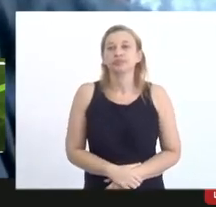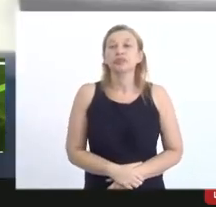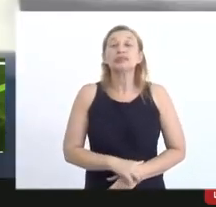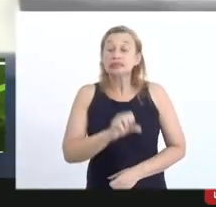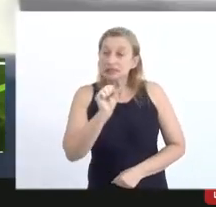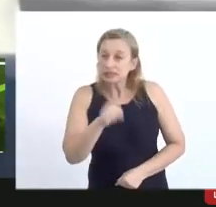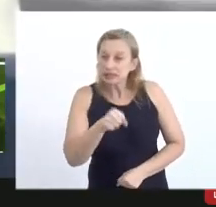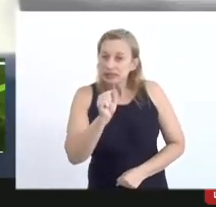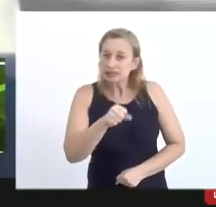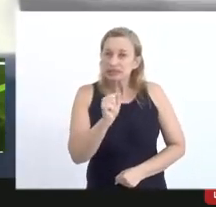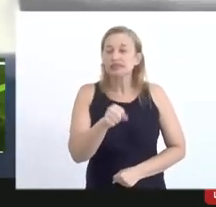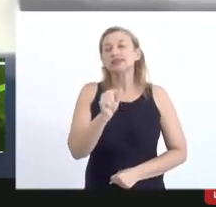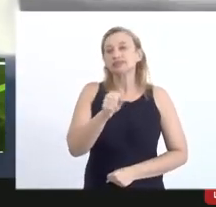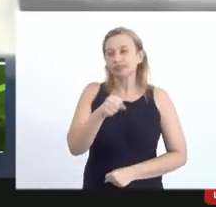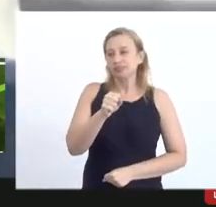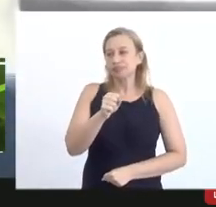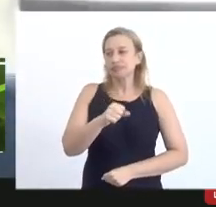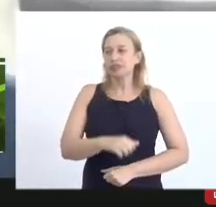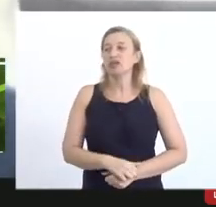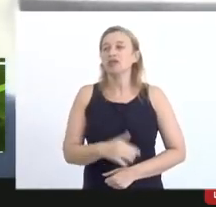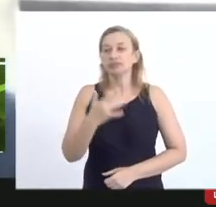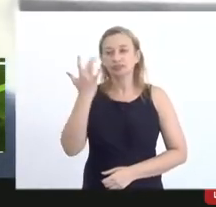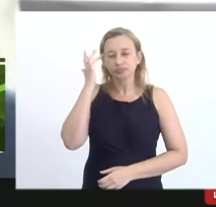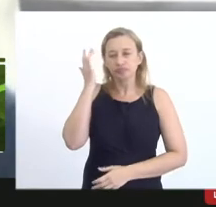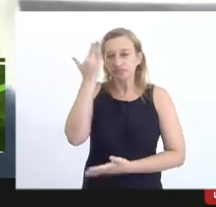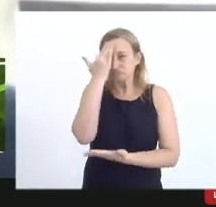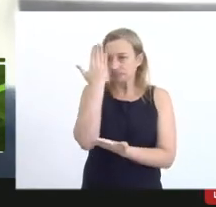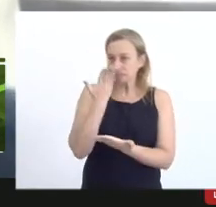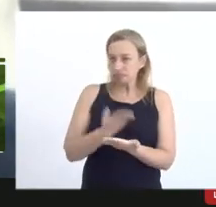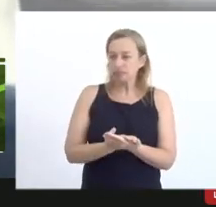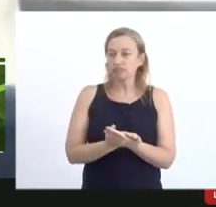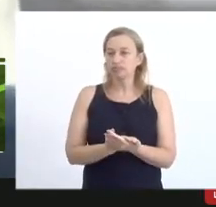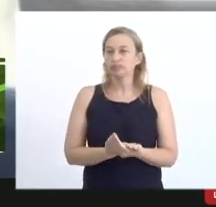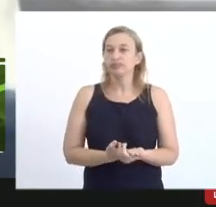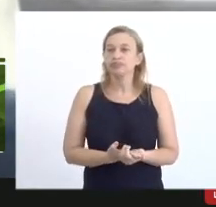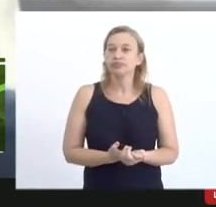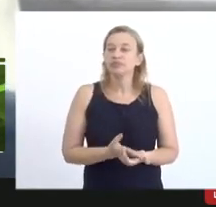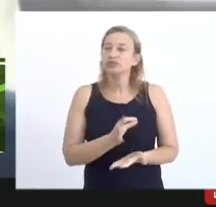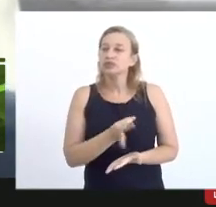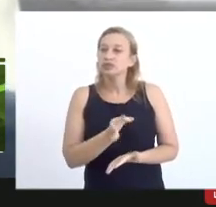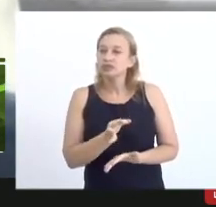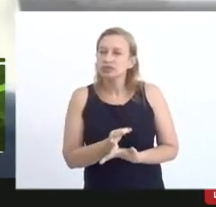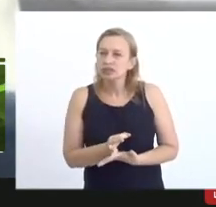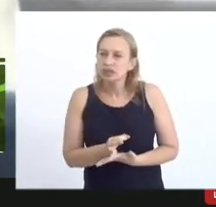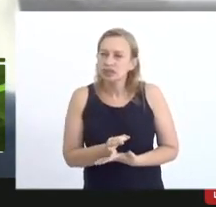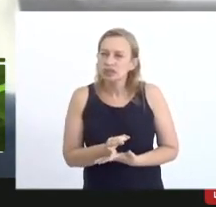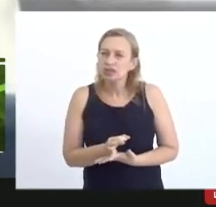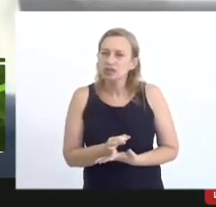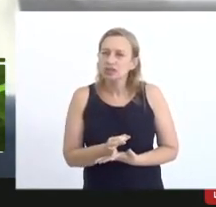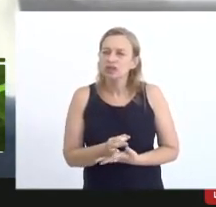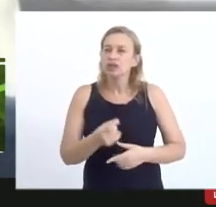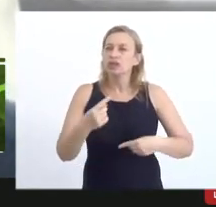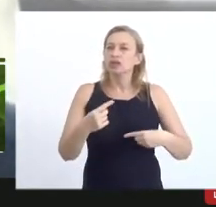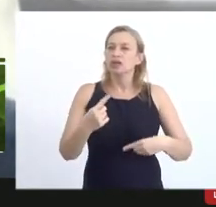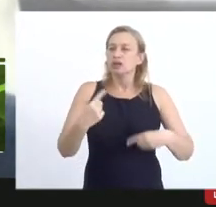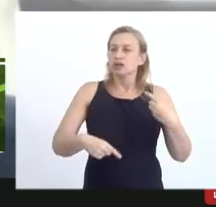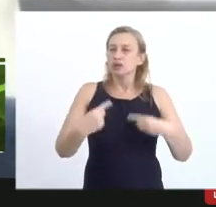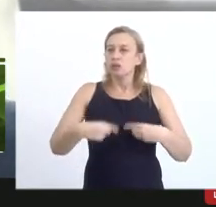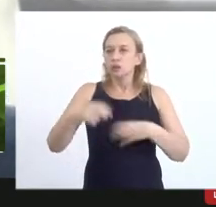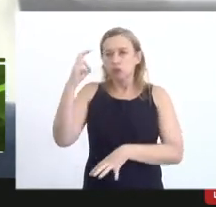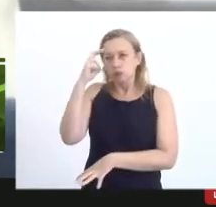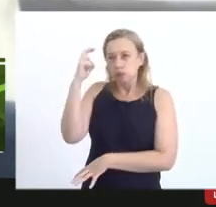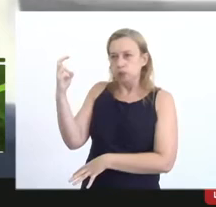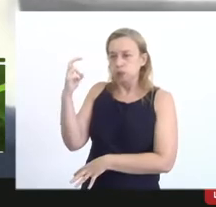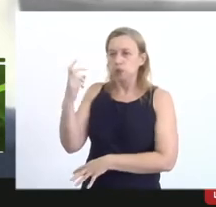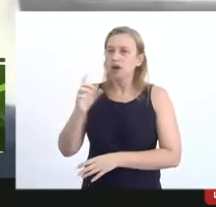exatamente eu acredito o jeito de fazer política para a cultura é que cada